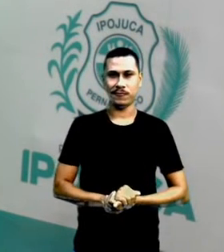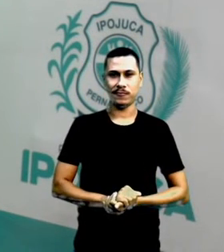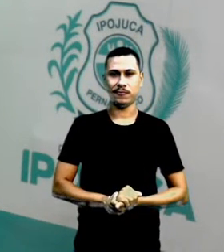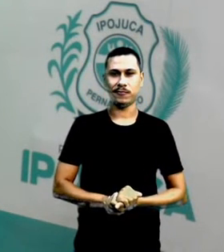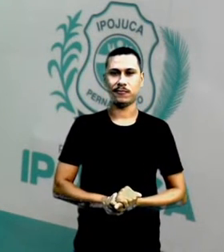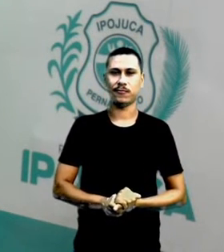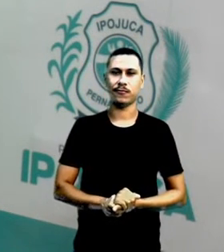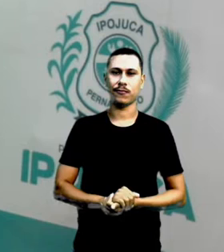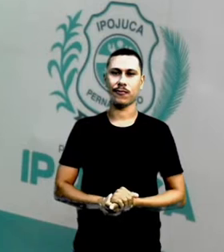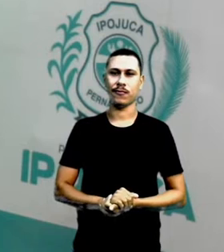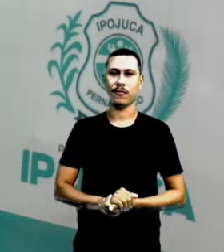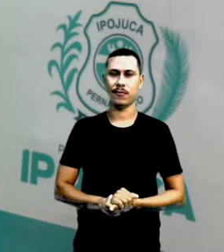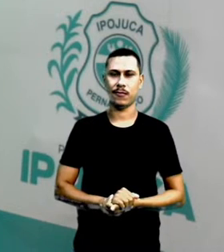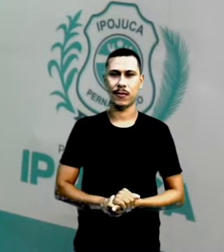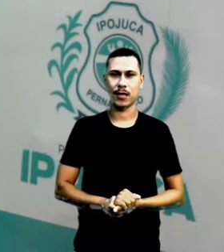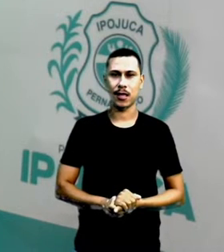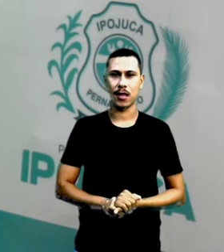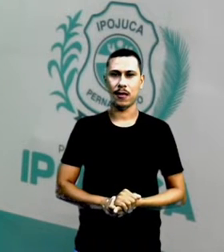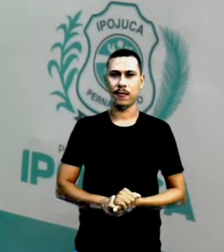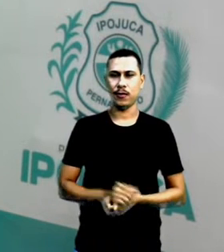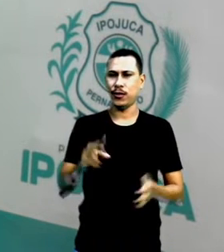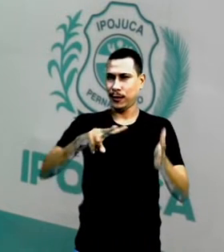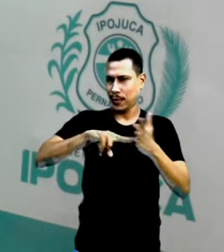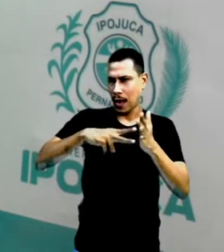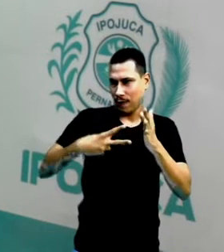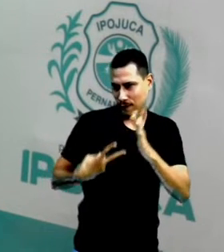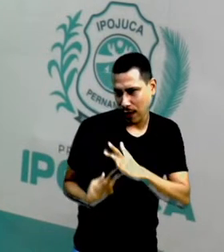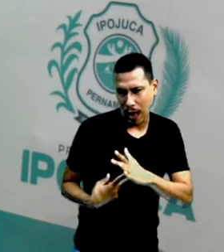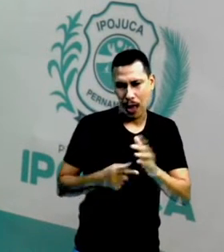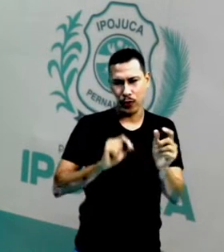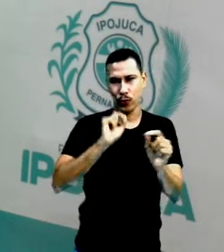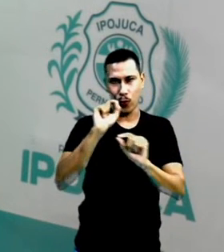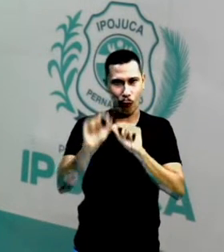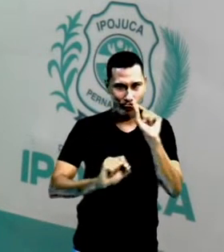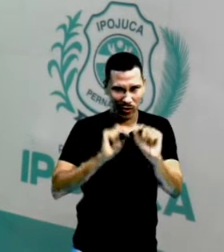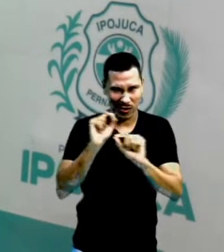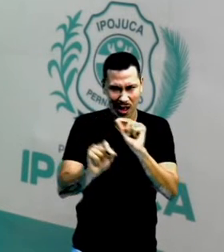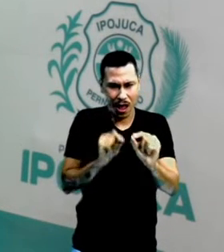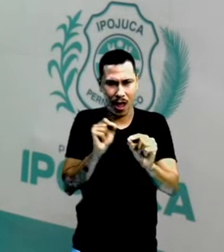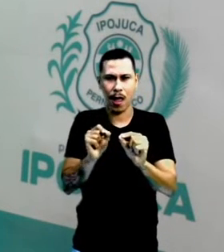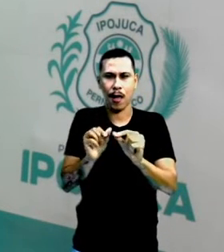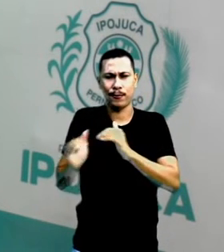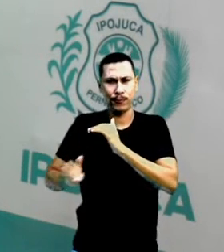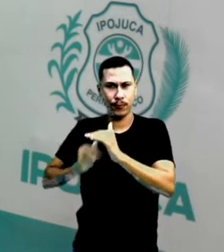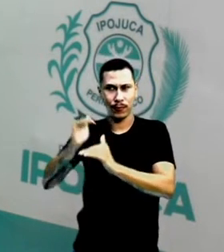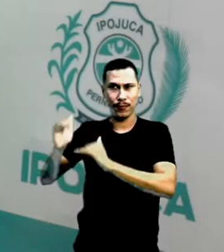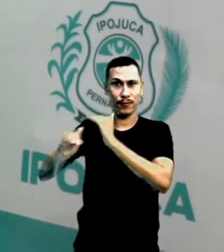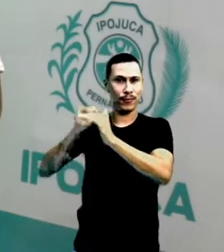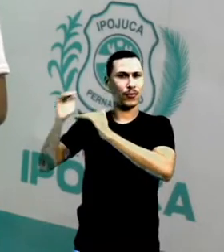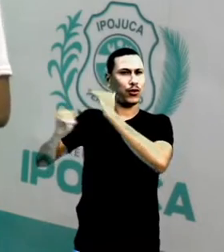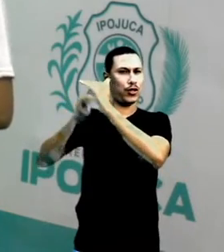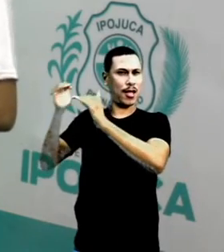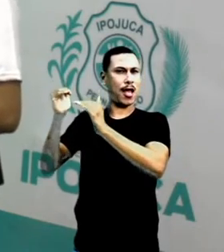Isso acontece porque existe um processo chamado